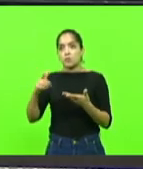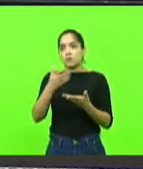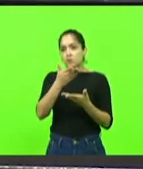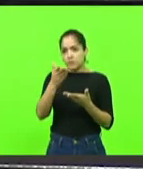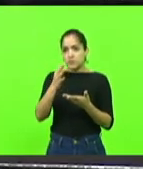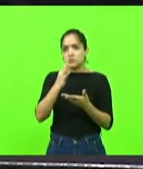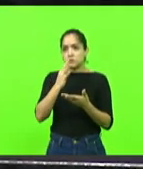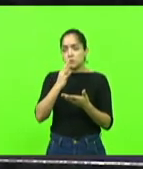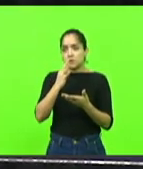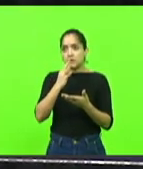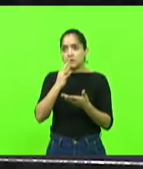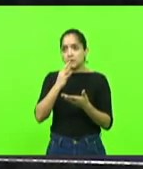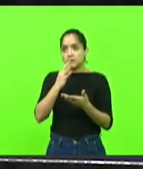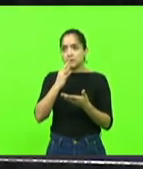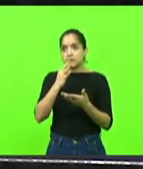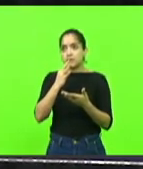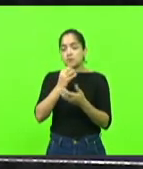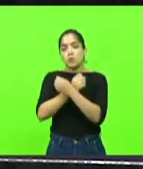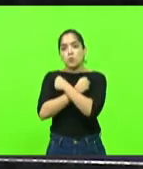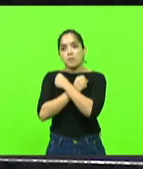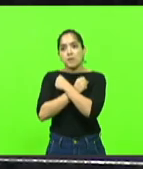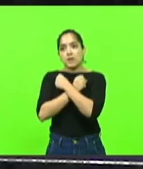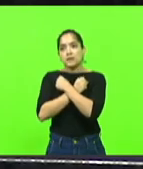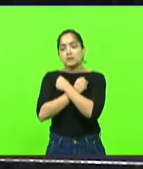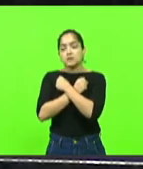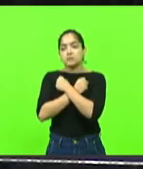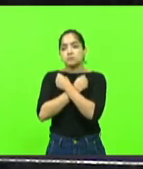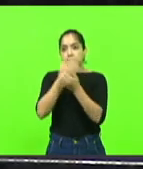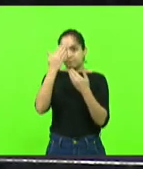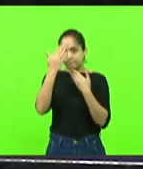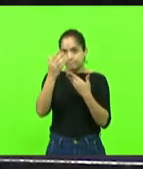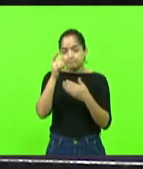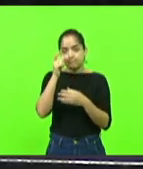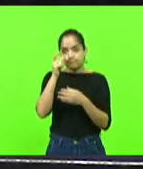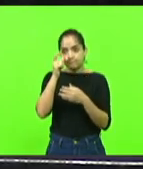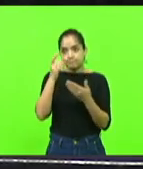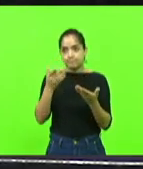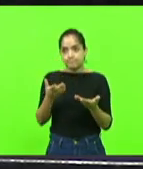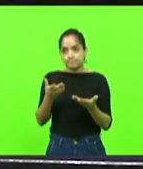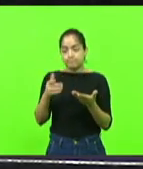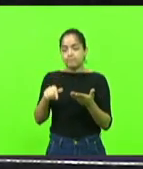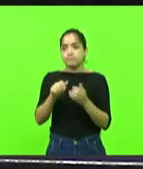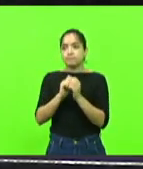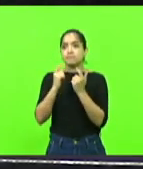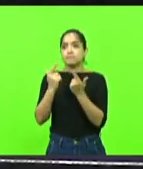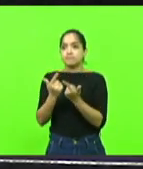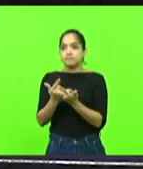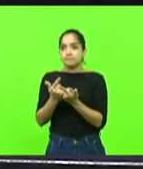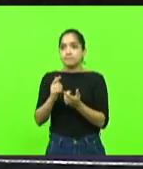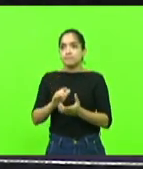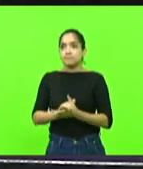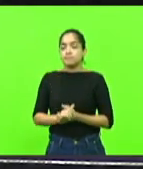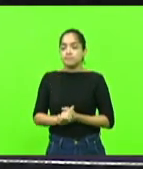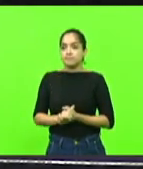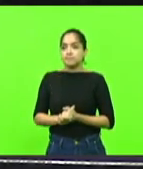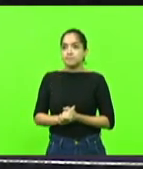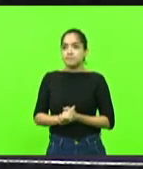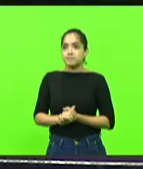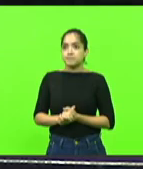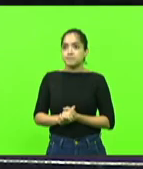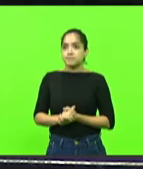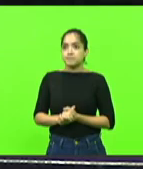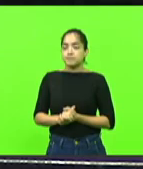por gag. Um abraço, gag. Muito obrigado por acompanhar os trabalhos da nossa sessão hoje pela manhã.